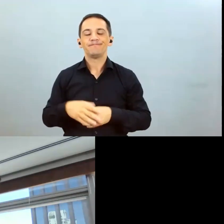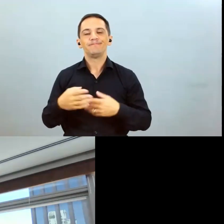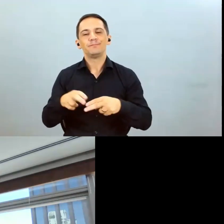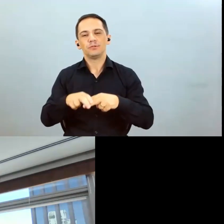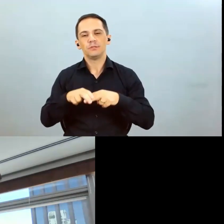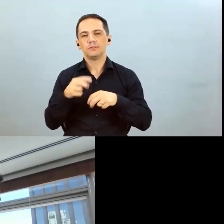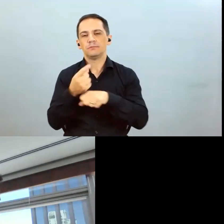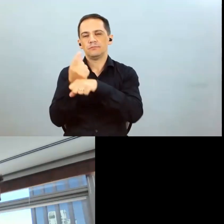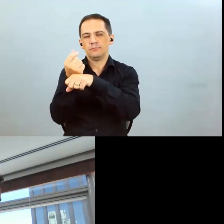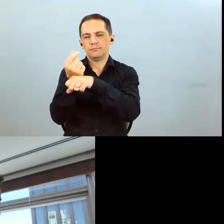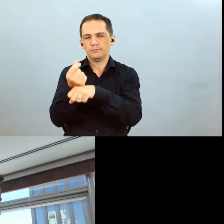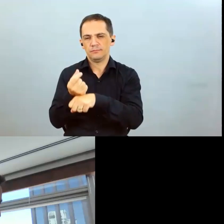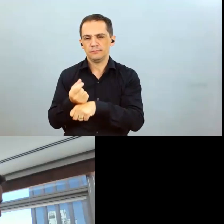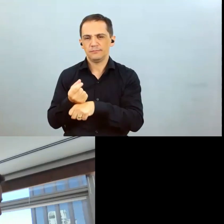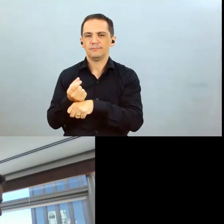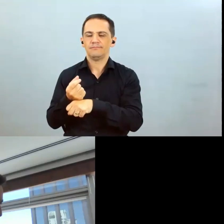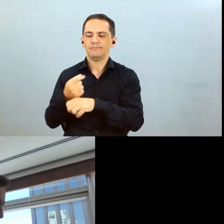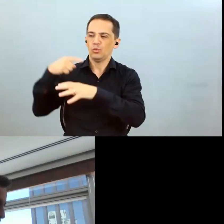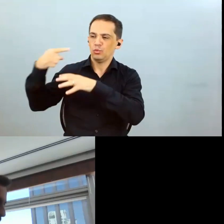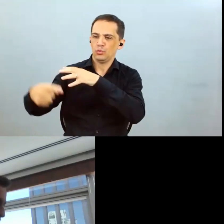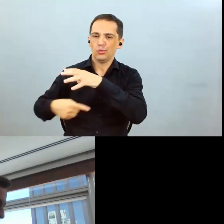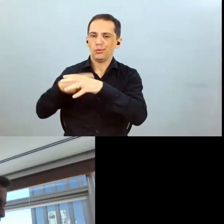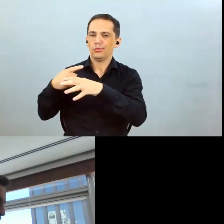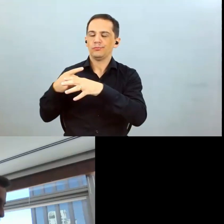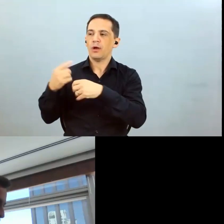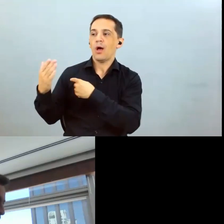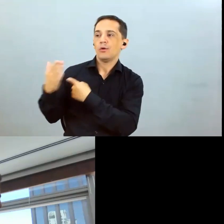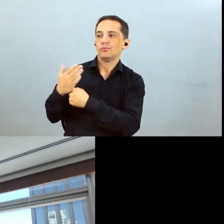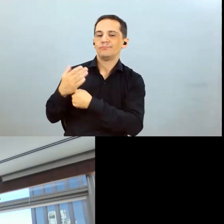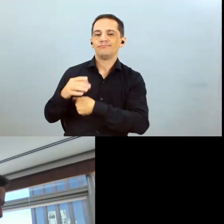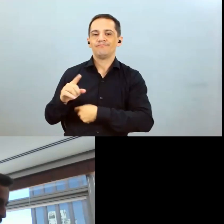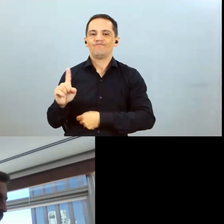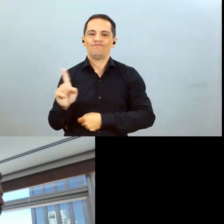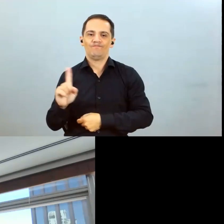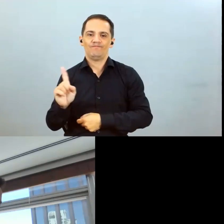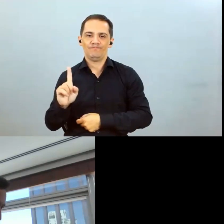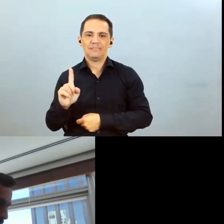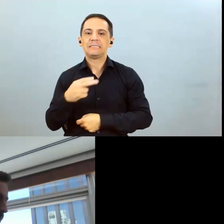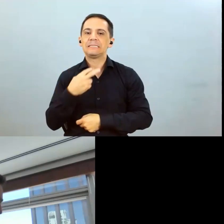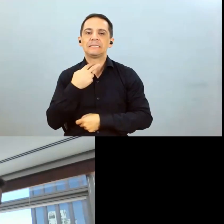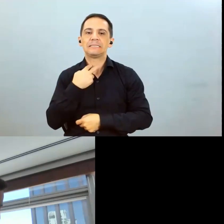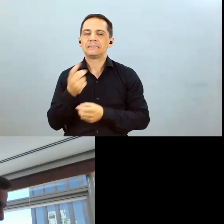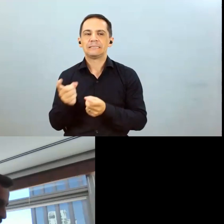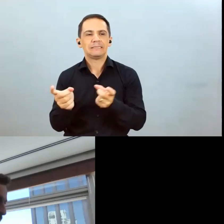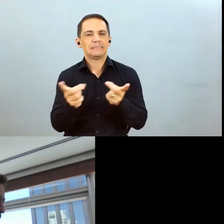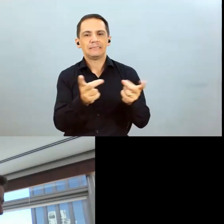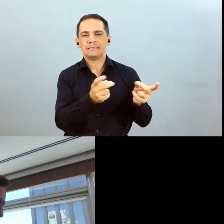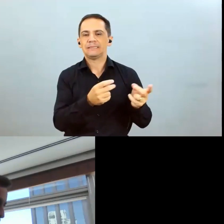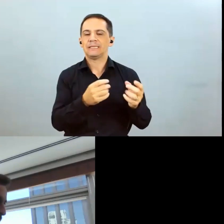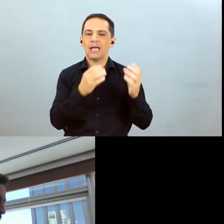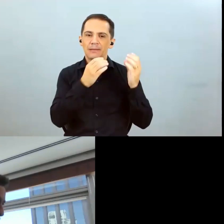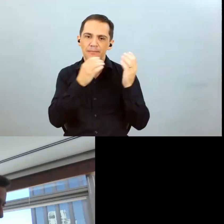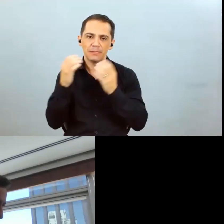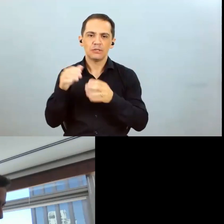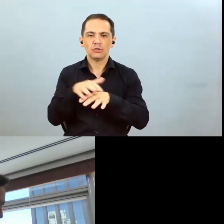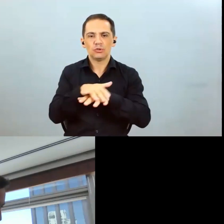mercado internacional não foi favorável nos últimos meses para evoluirmos na venda, especialmente da soja e do milho. E no caso do algodão,